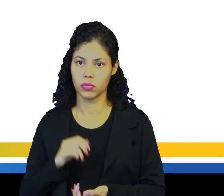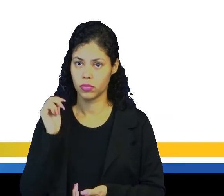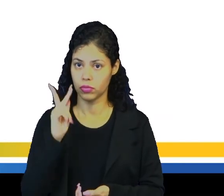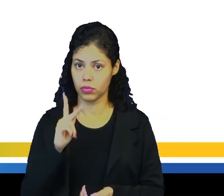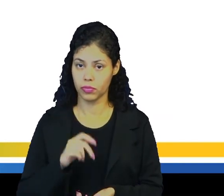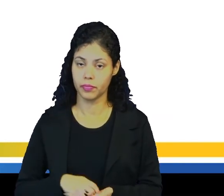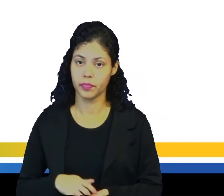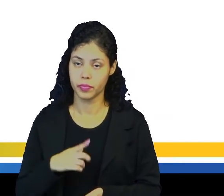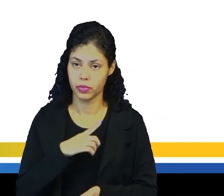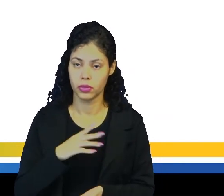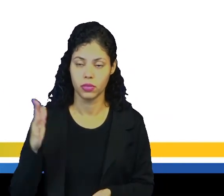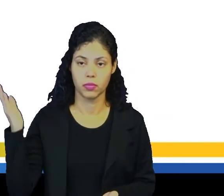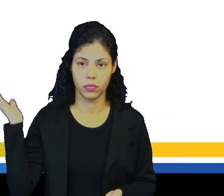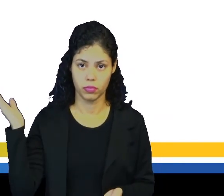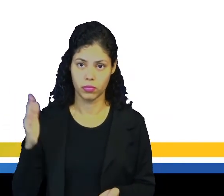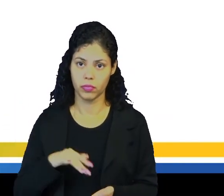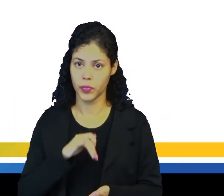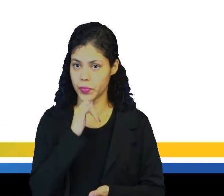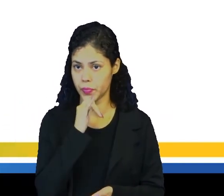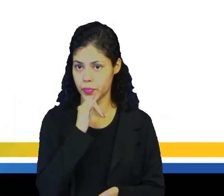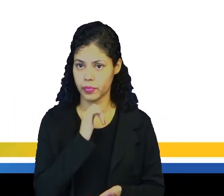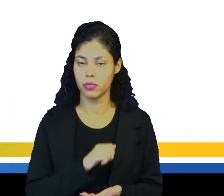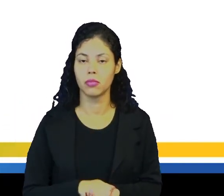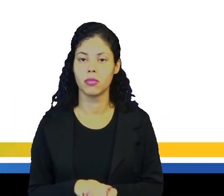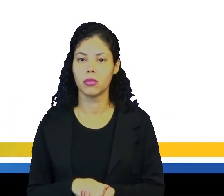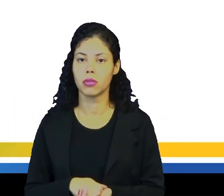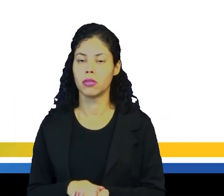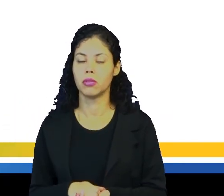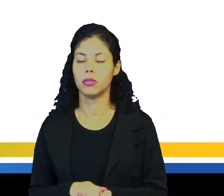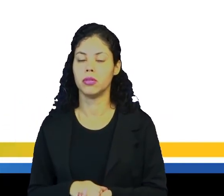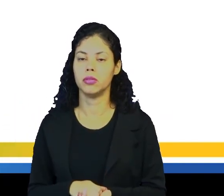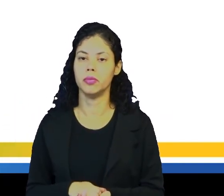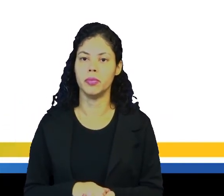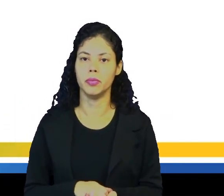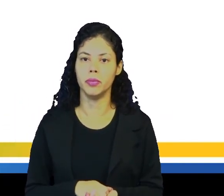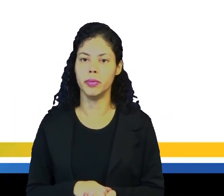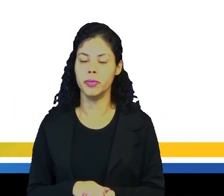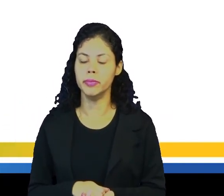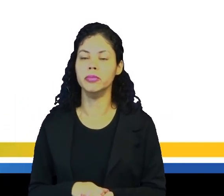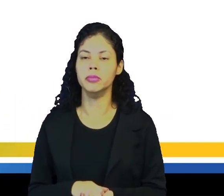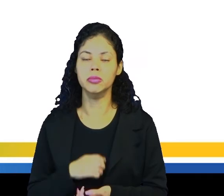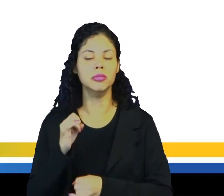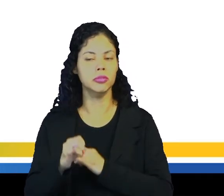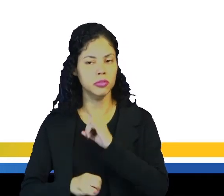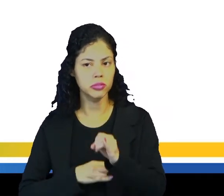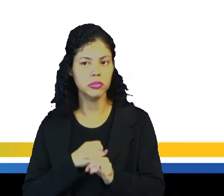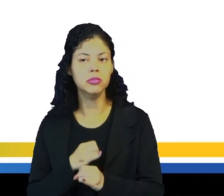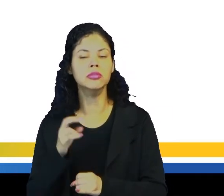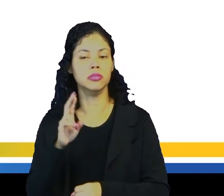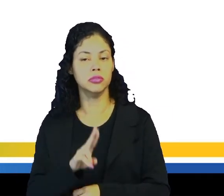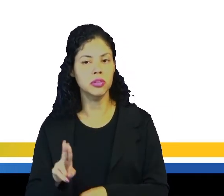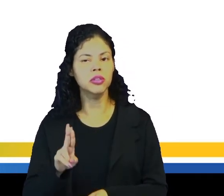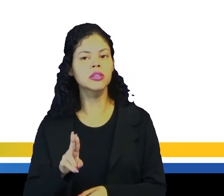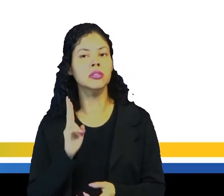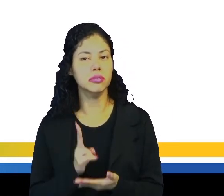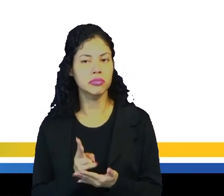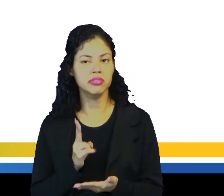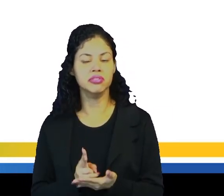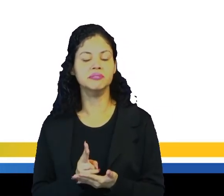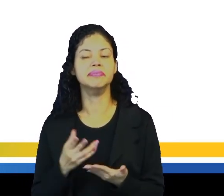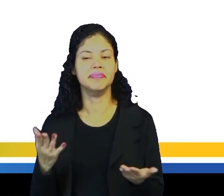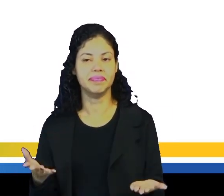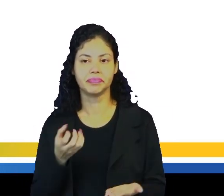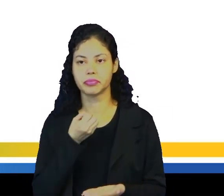ok? Nós temos ali, né, o exemplo do, no caso de endereço da internet, né, que nós utilizamos essa barra,